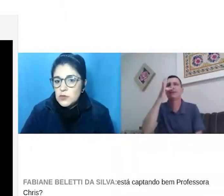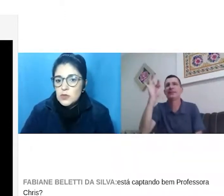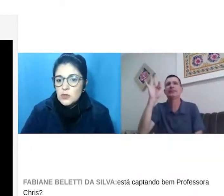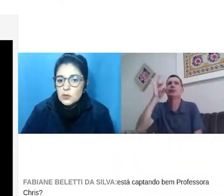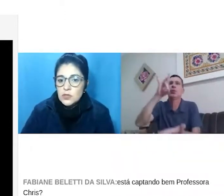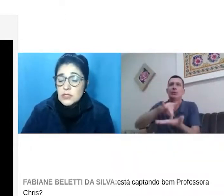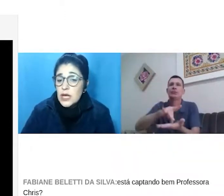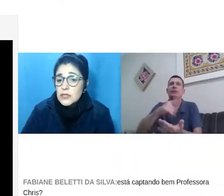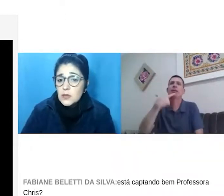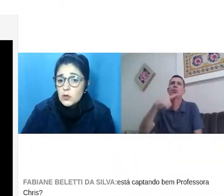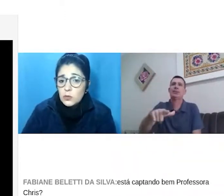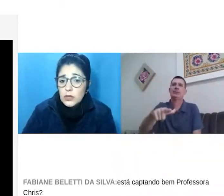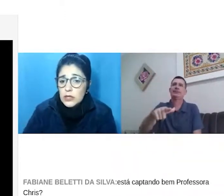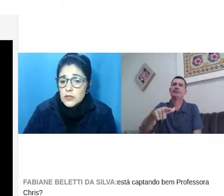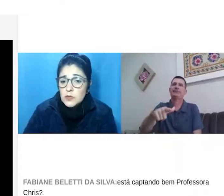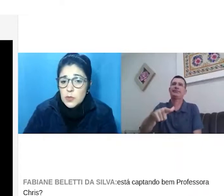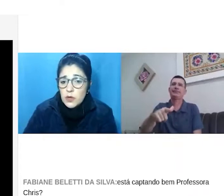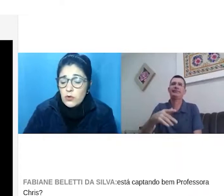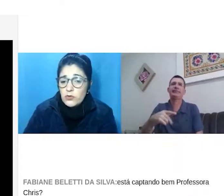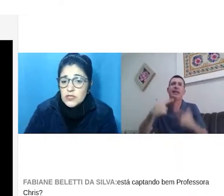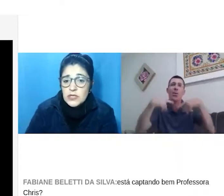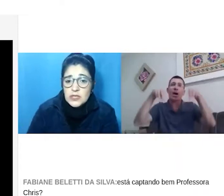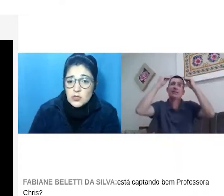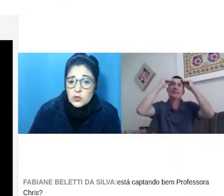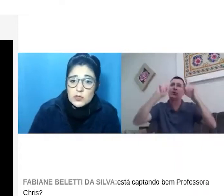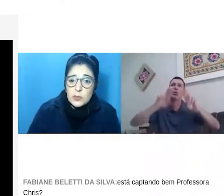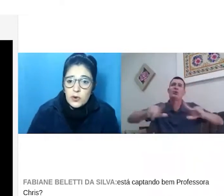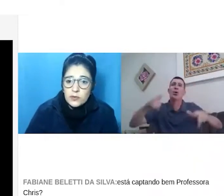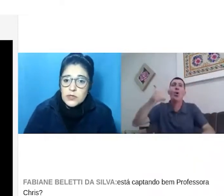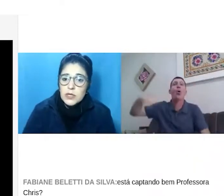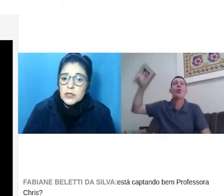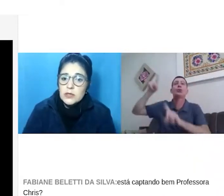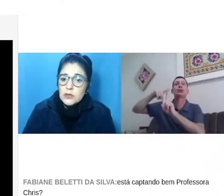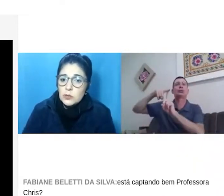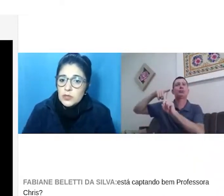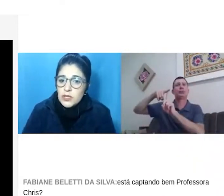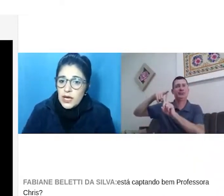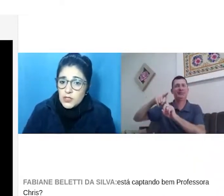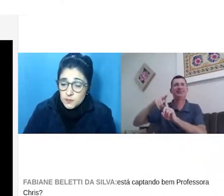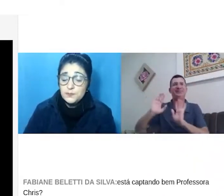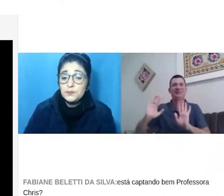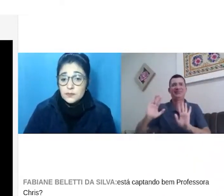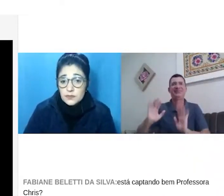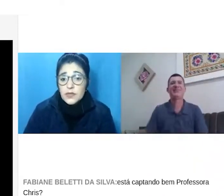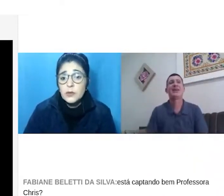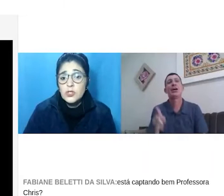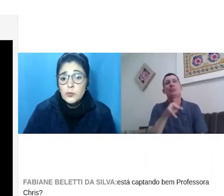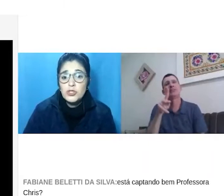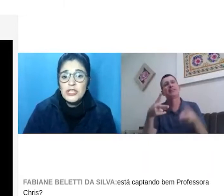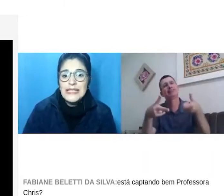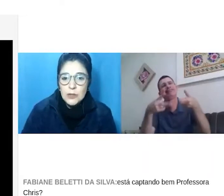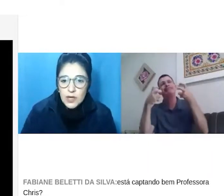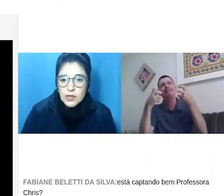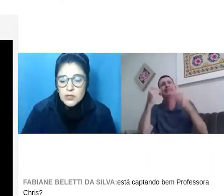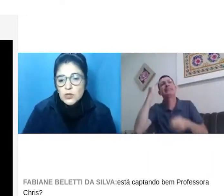língua das pessoas surdas. Assim como o inglês, o espanhol, francês, é de outros povos. Na nossa comunidade, o tipo